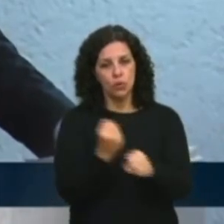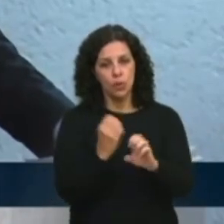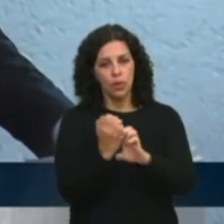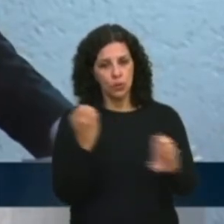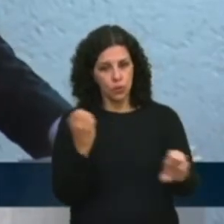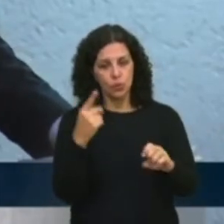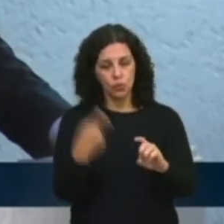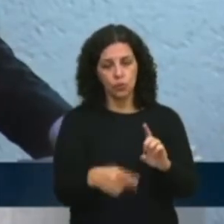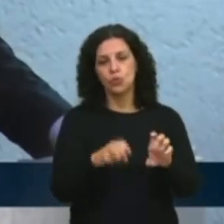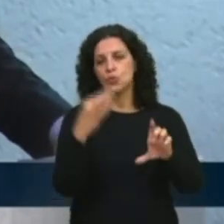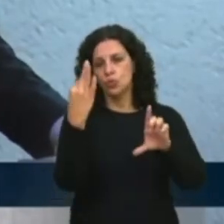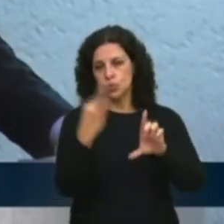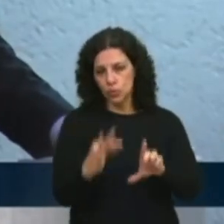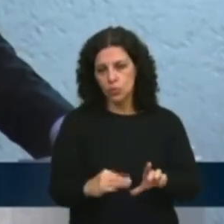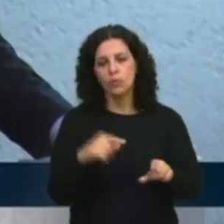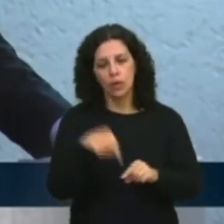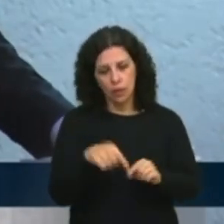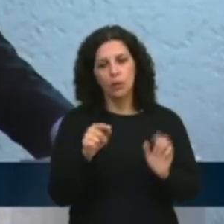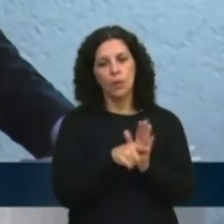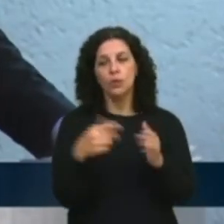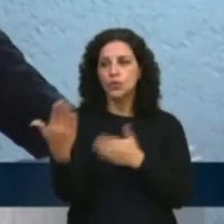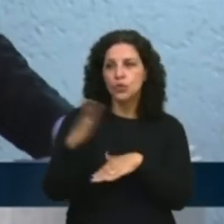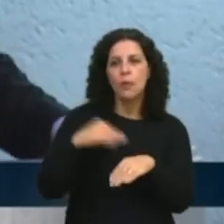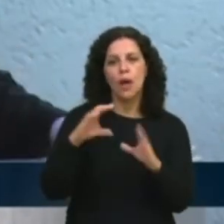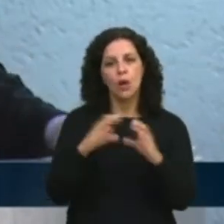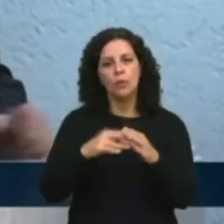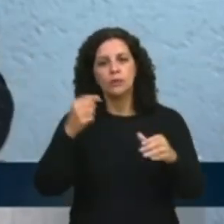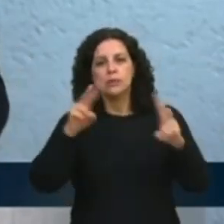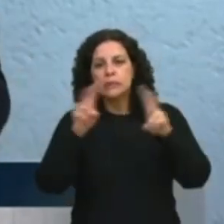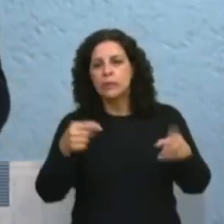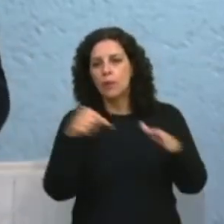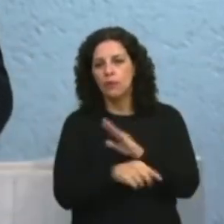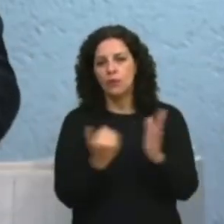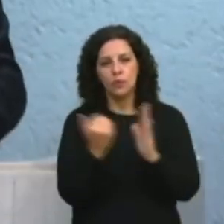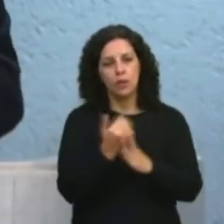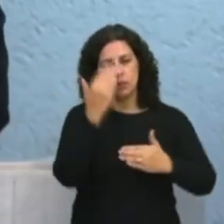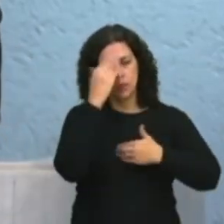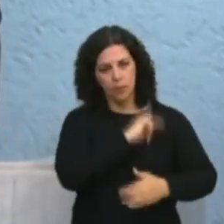Infraestrutura com esse grupo técnico para poder aprofundar o debate. Era isso. Muito obrigado.